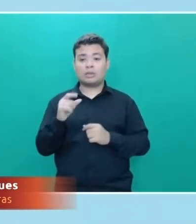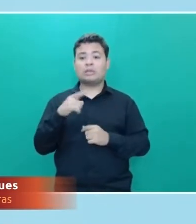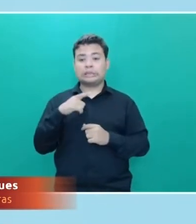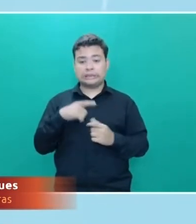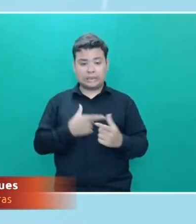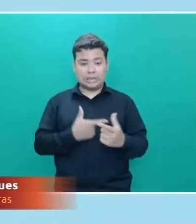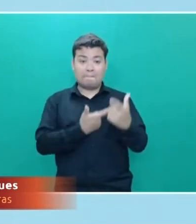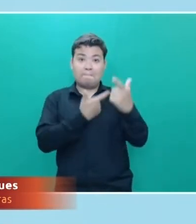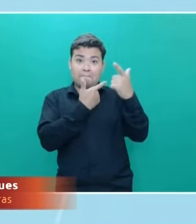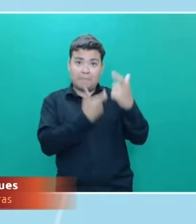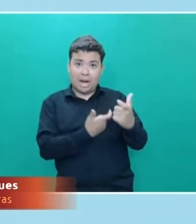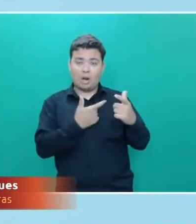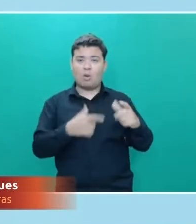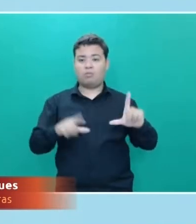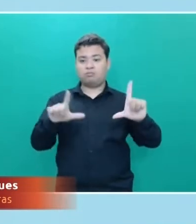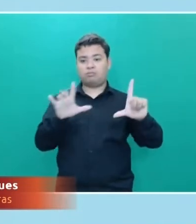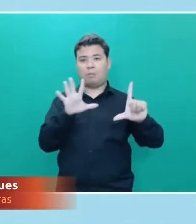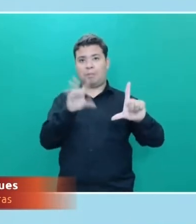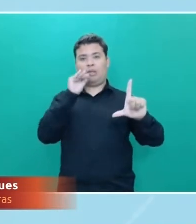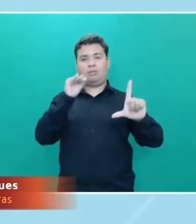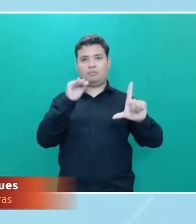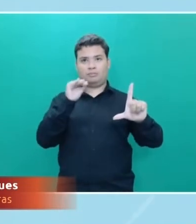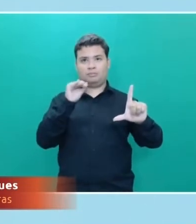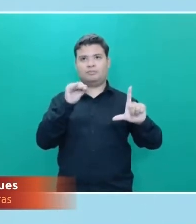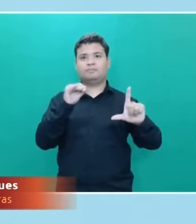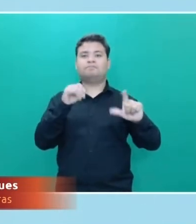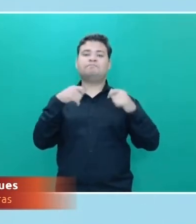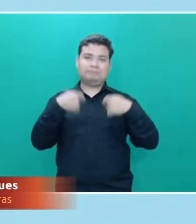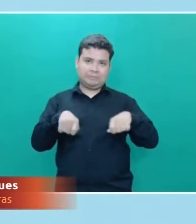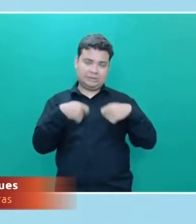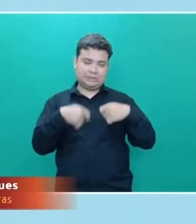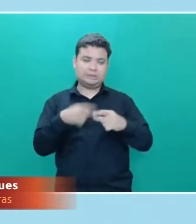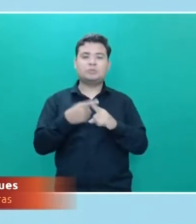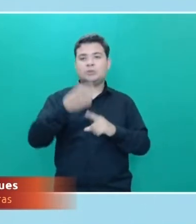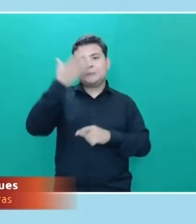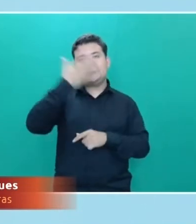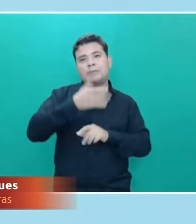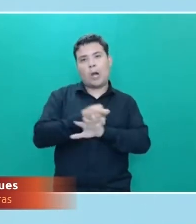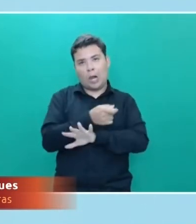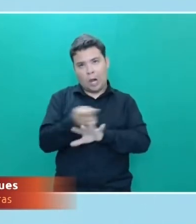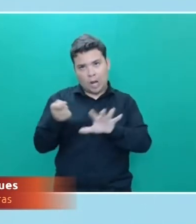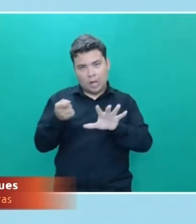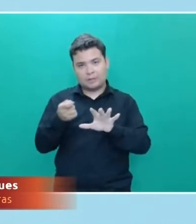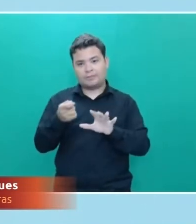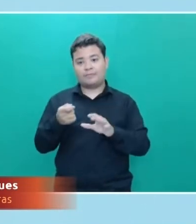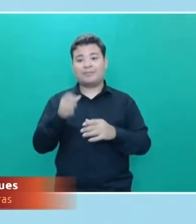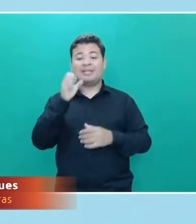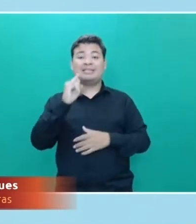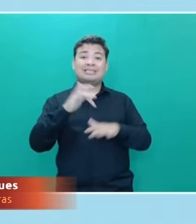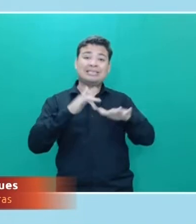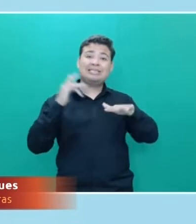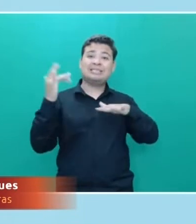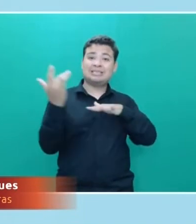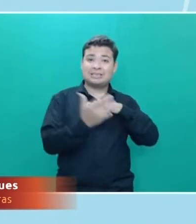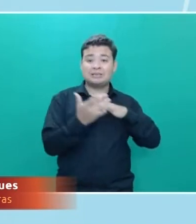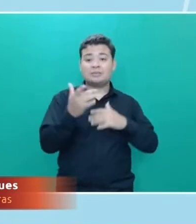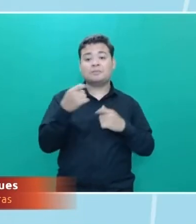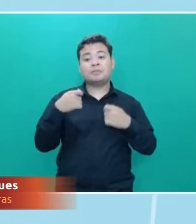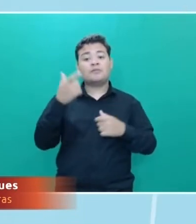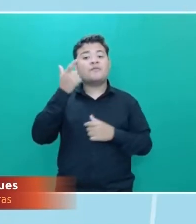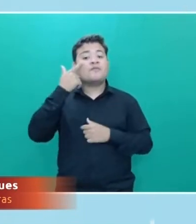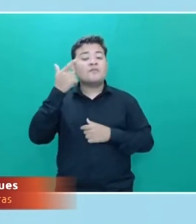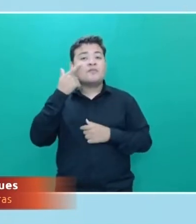das ofensas, da fake news, certo? Se for na rede social, verificar os